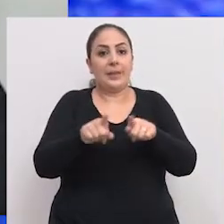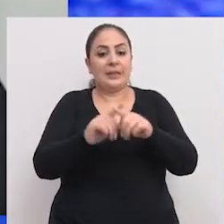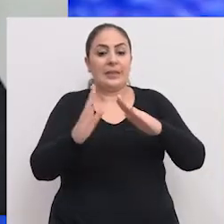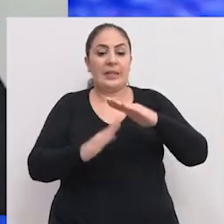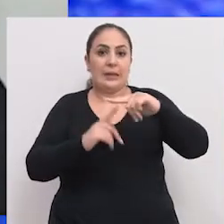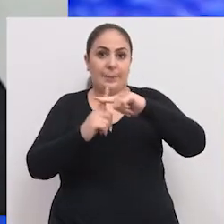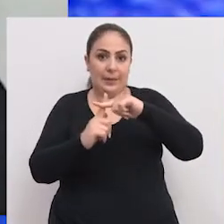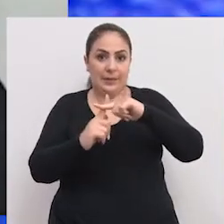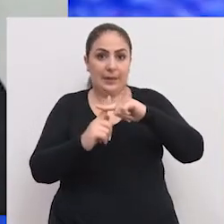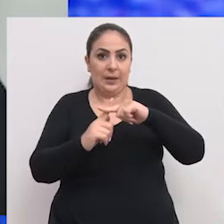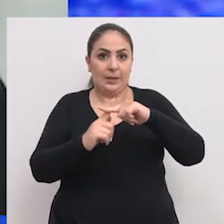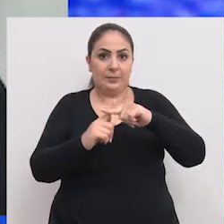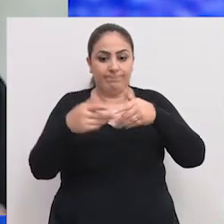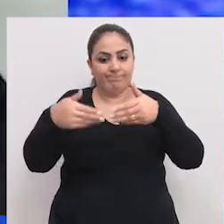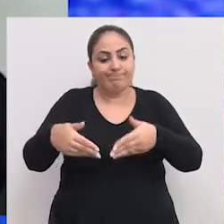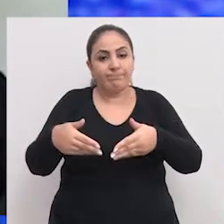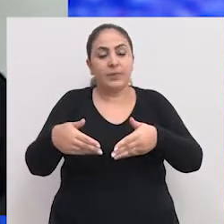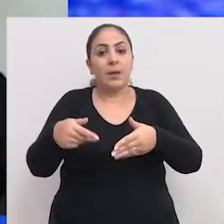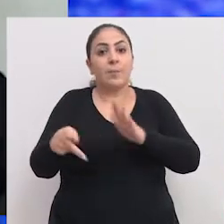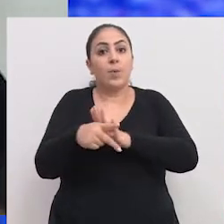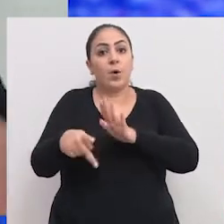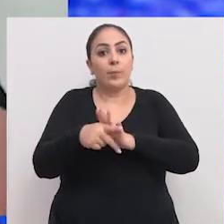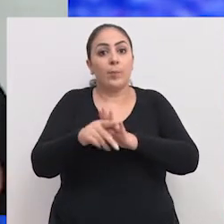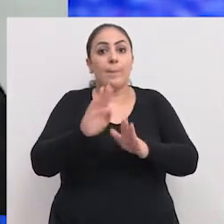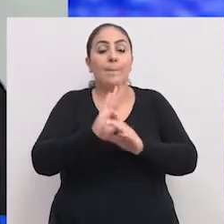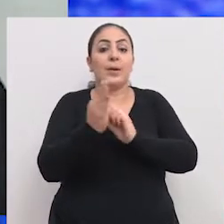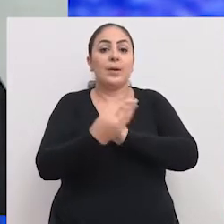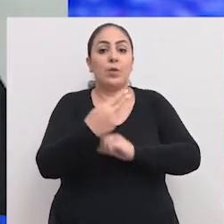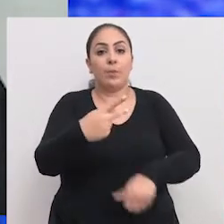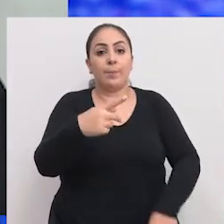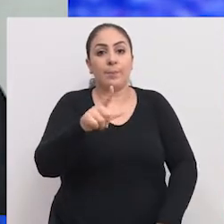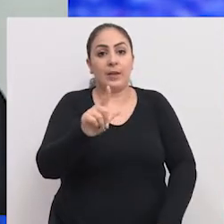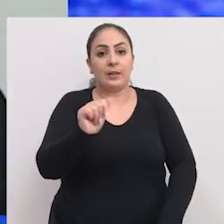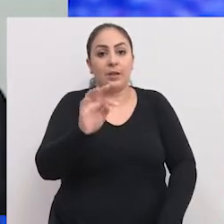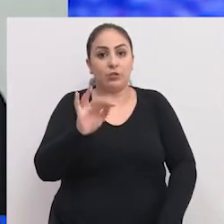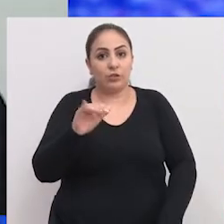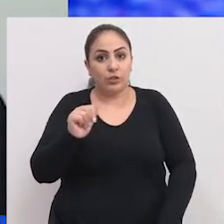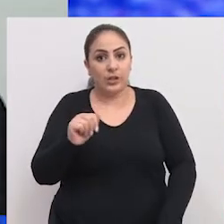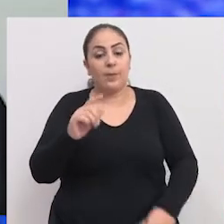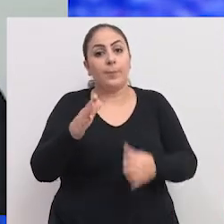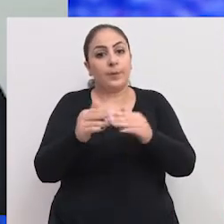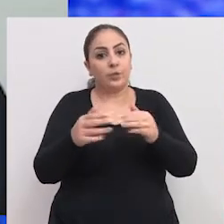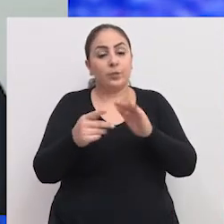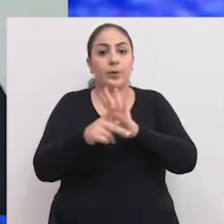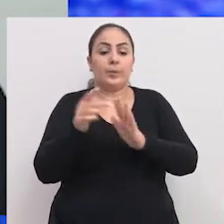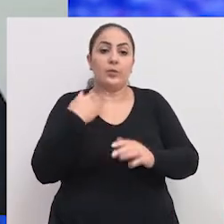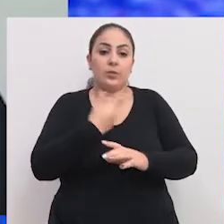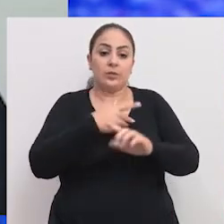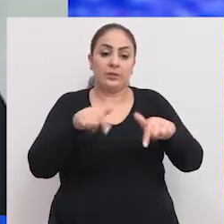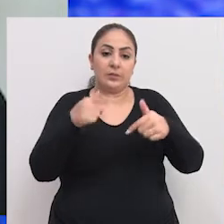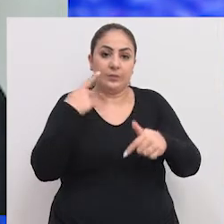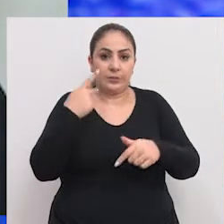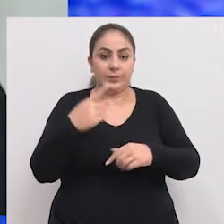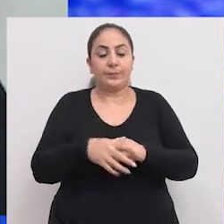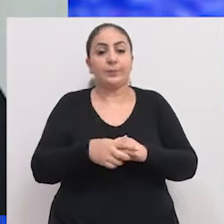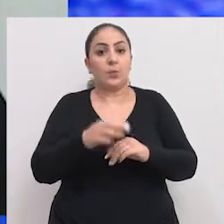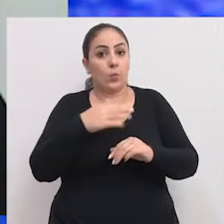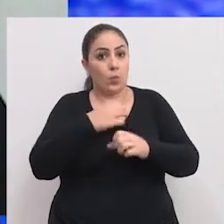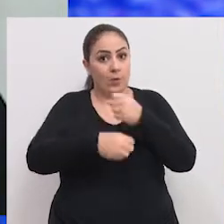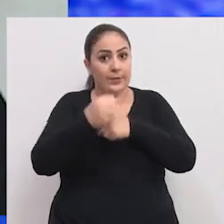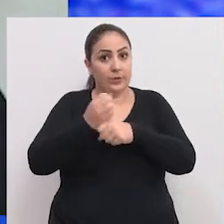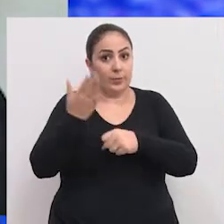da capela mortuária do bairro Planaltina é uma solicitação do nosso gabinete. Ano passado,